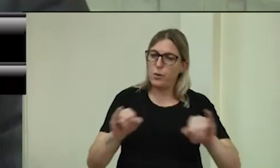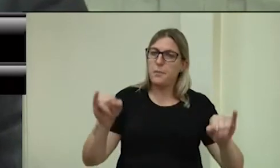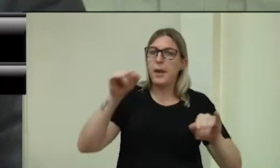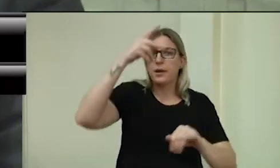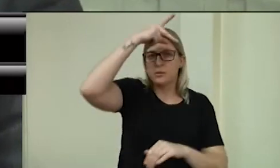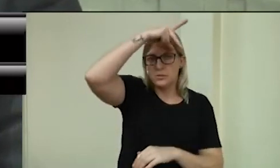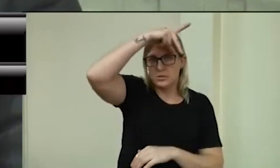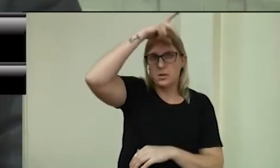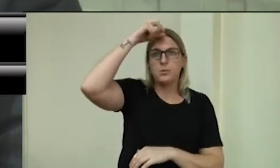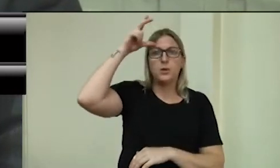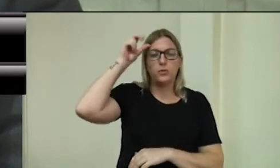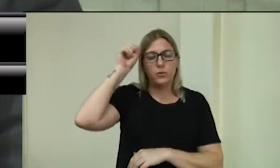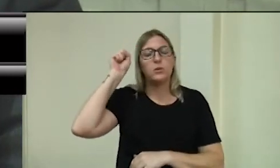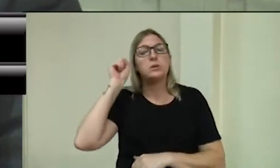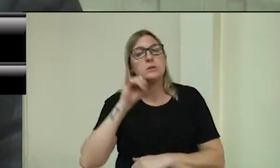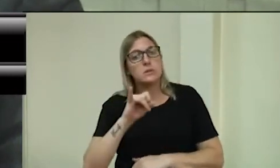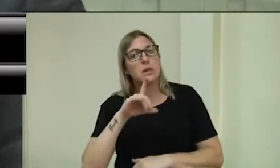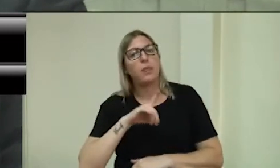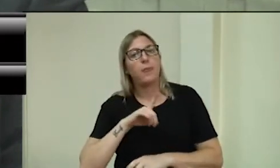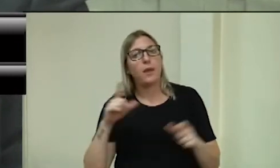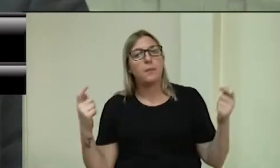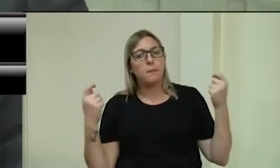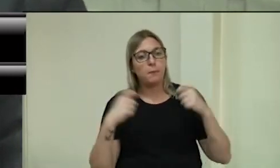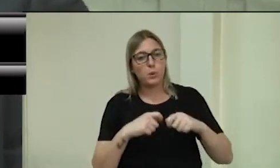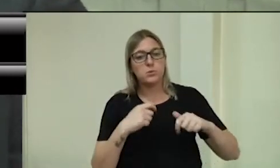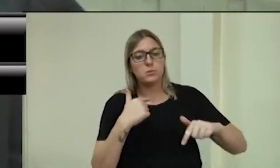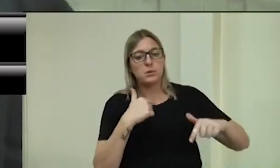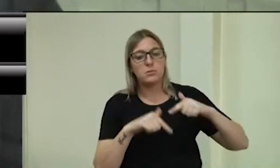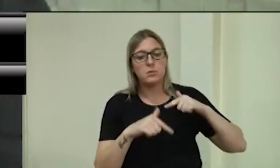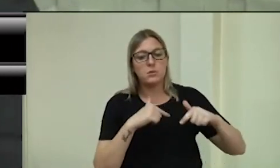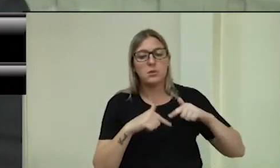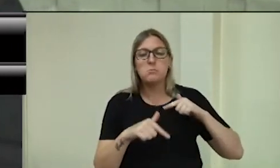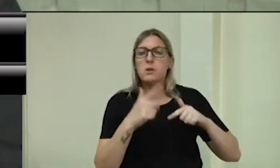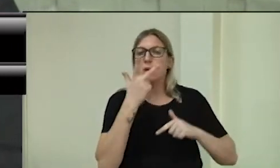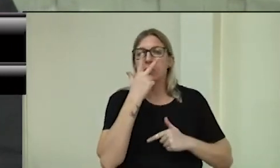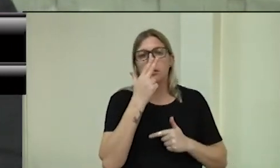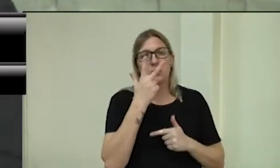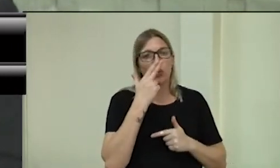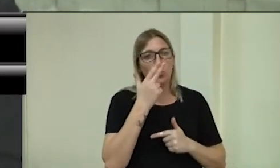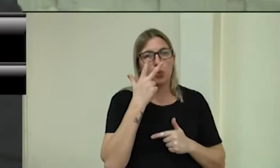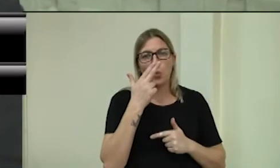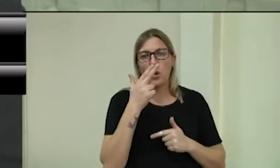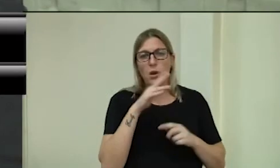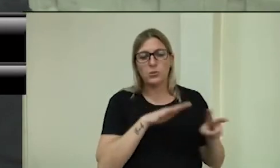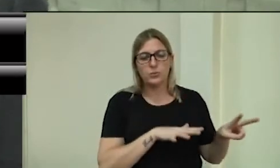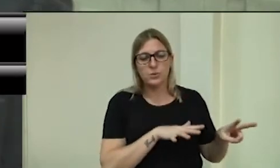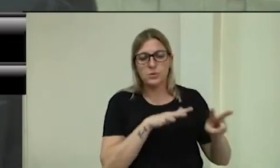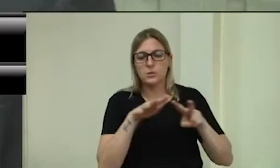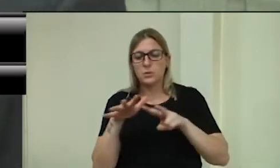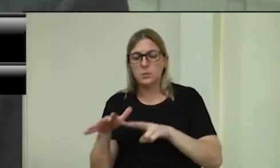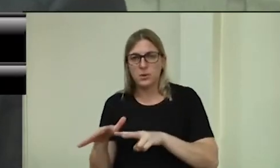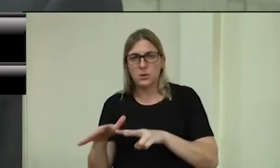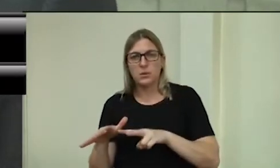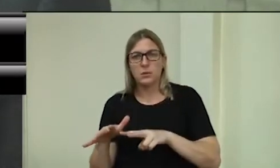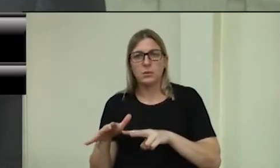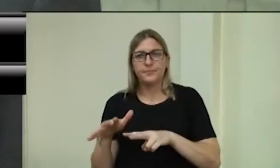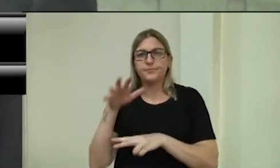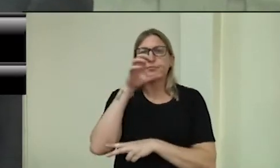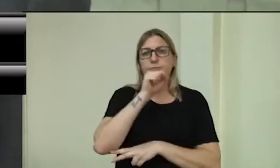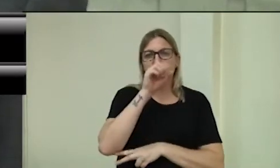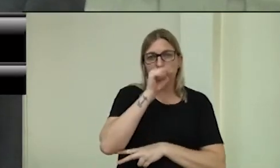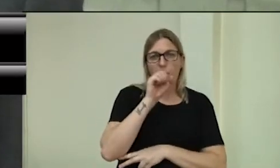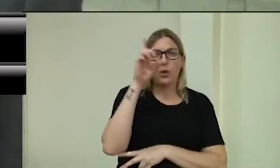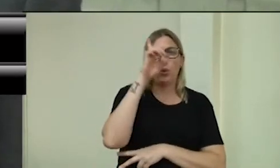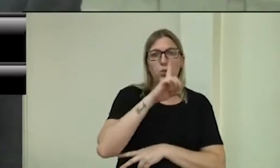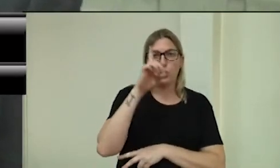a possibilidade de se trabalhar da mesma forma que se trabalha durante a semana, no final de semana,